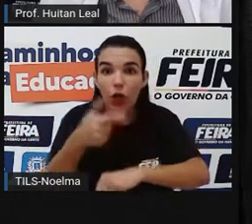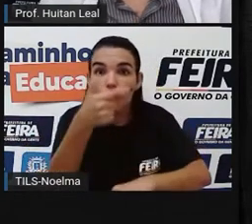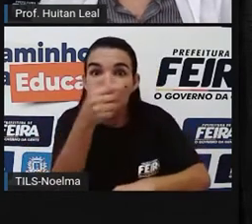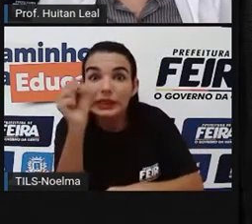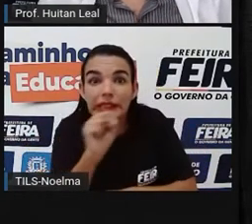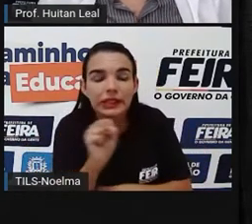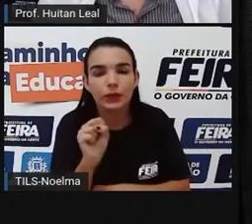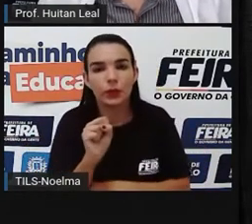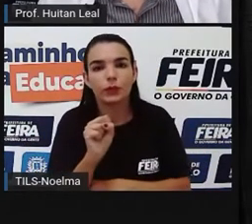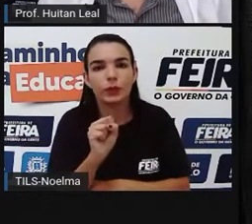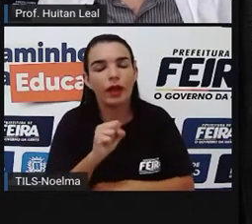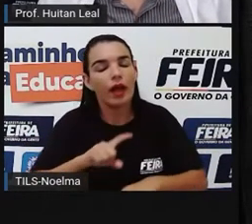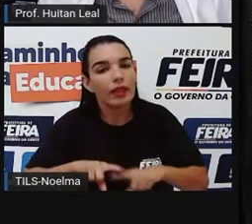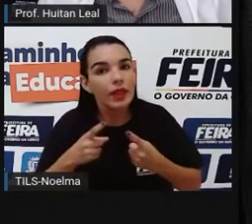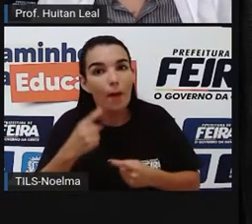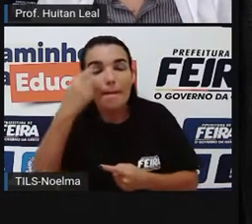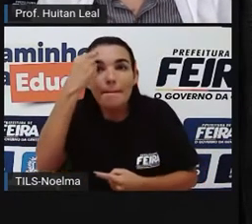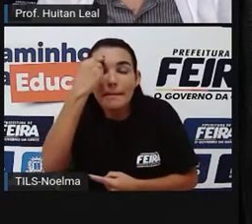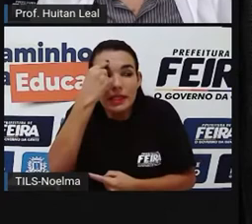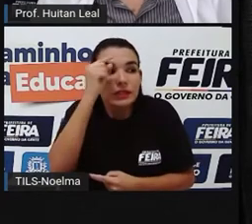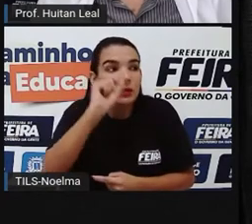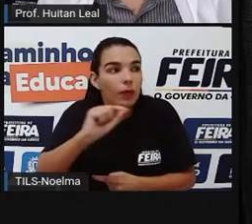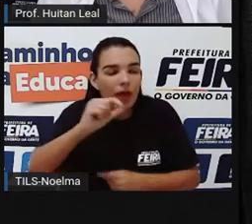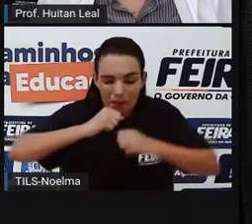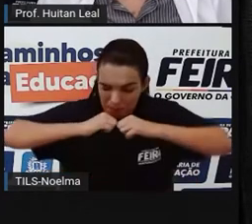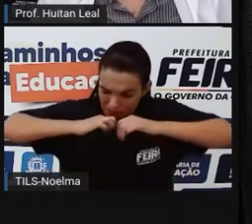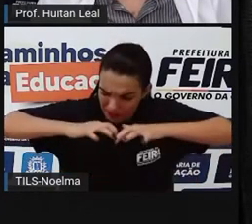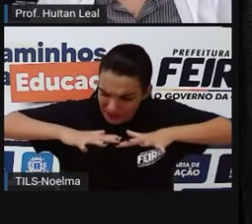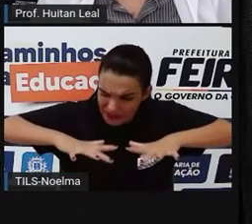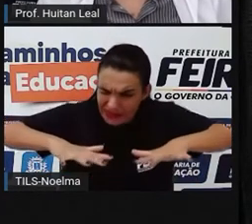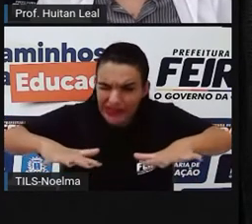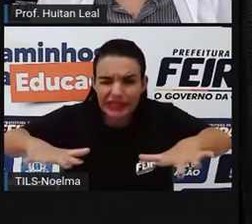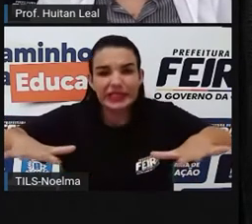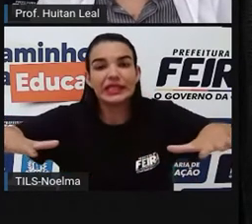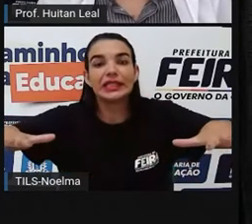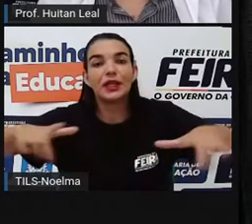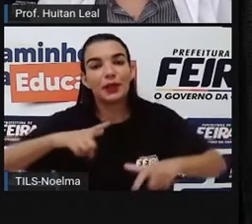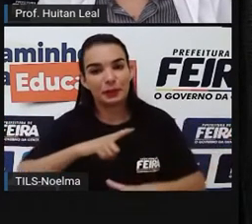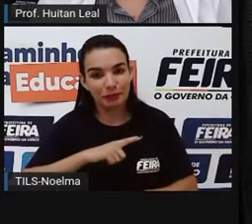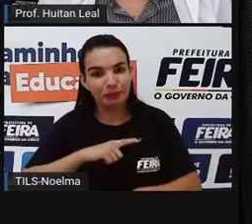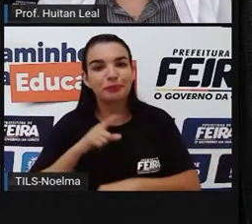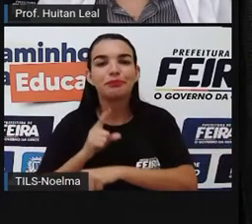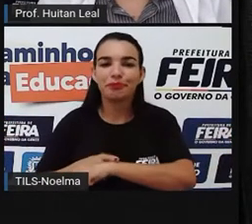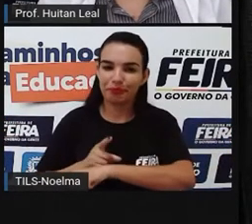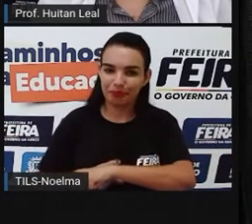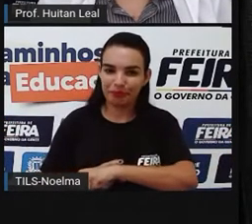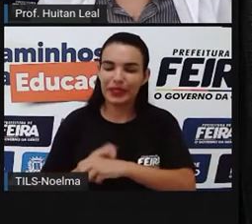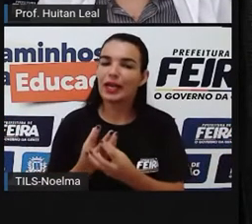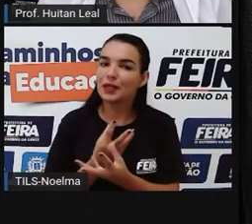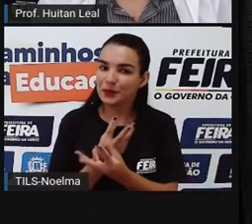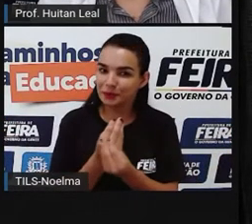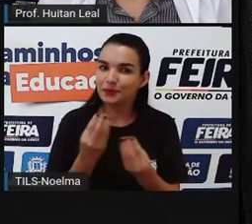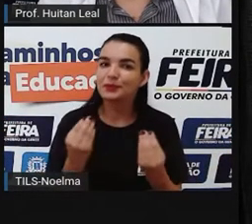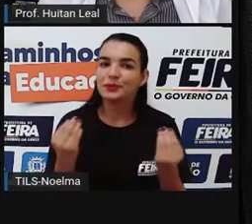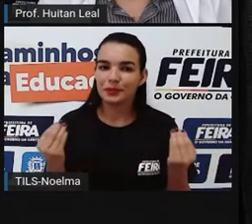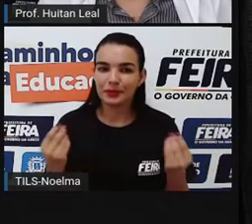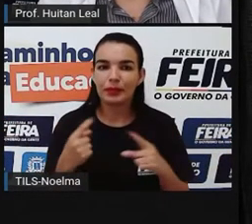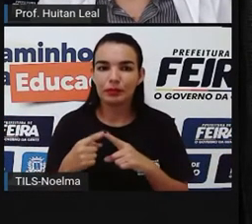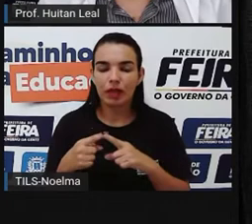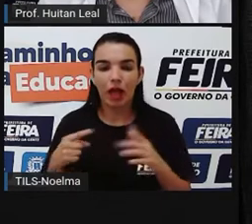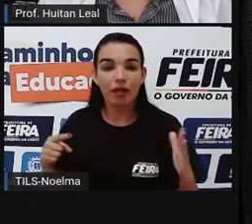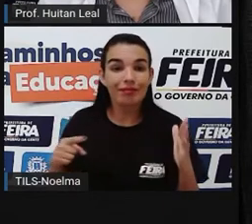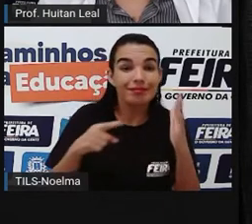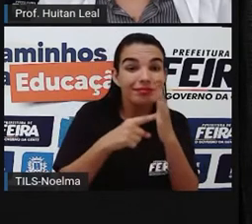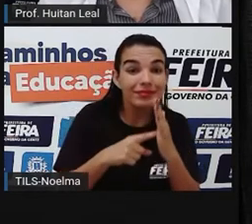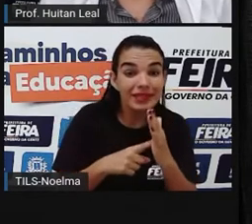Agora, imagine o tanto de informações que é disseminada nesse tempo. Muitas, atinge muitas pessoas.